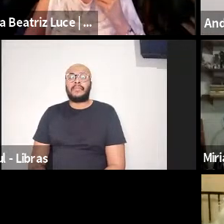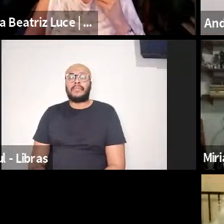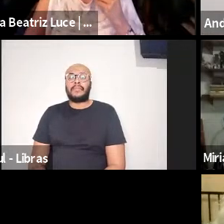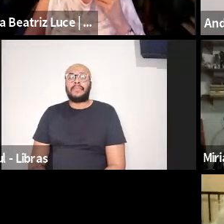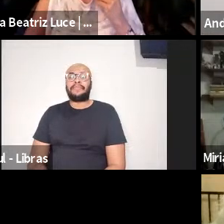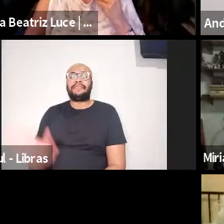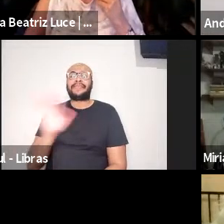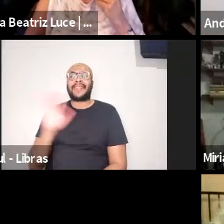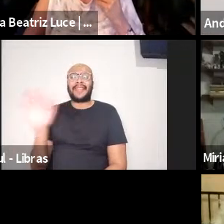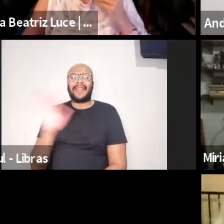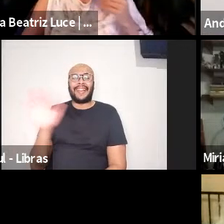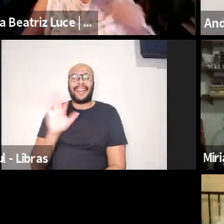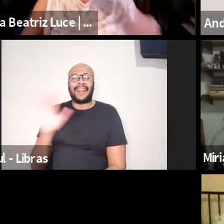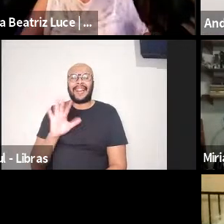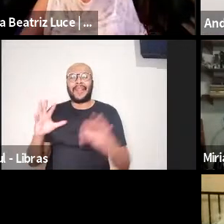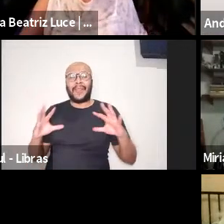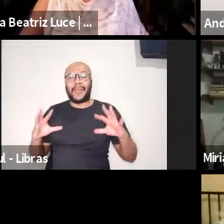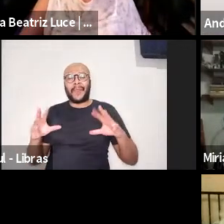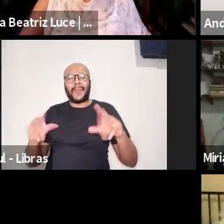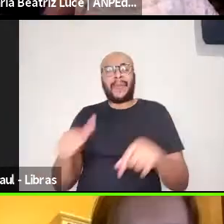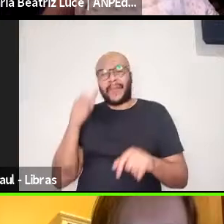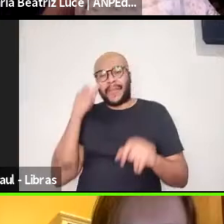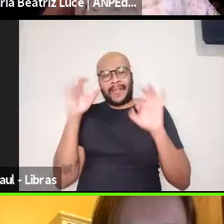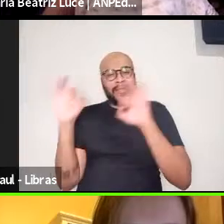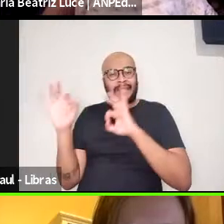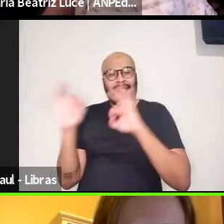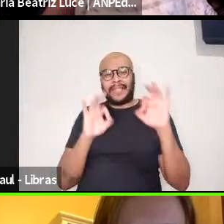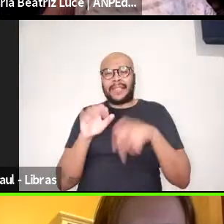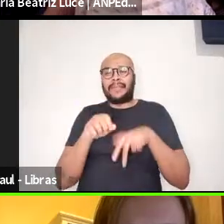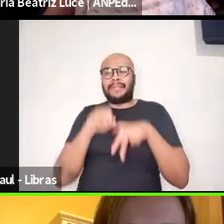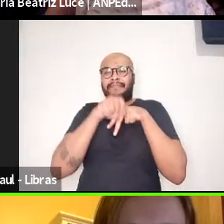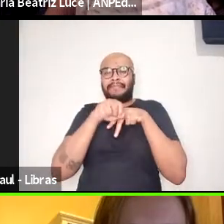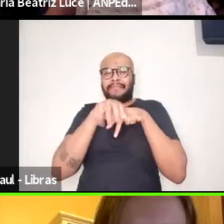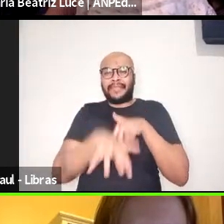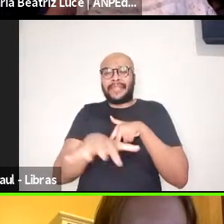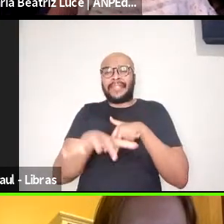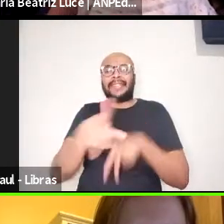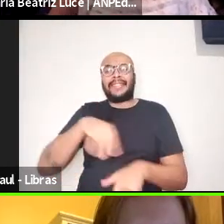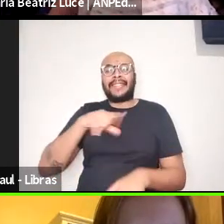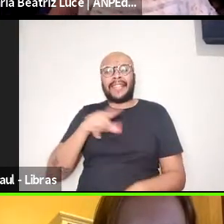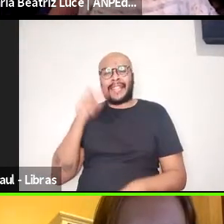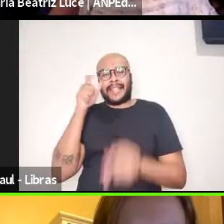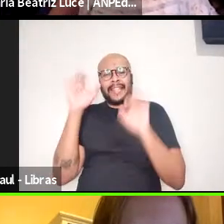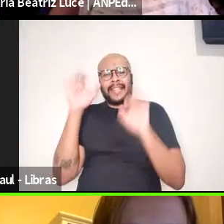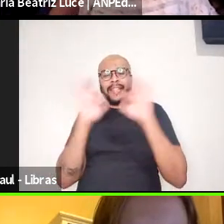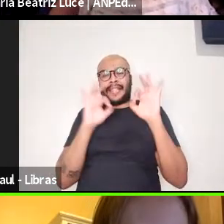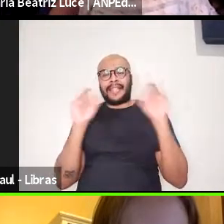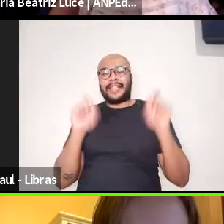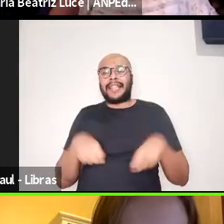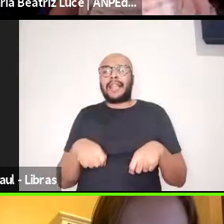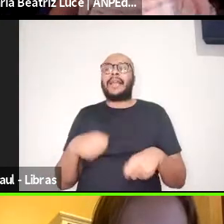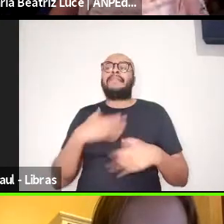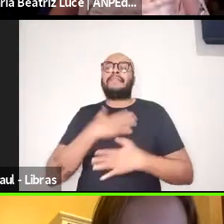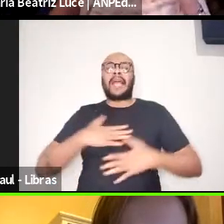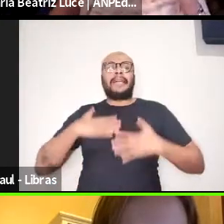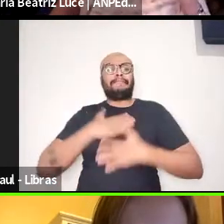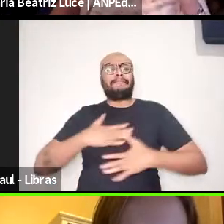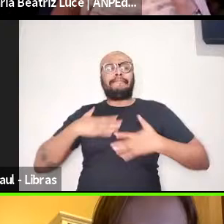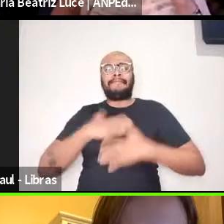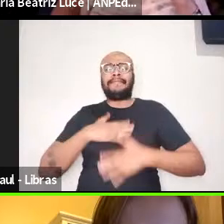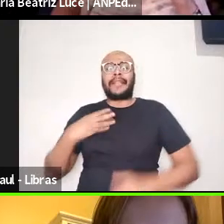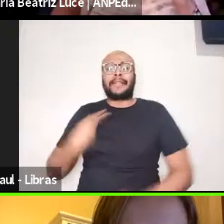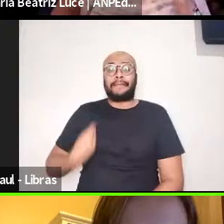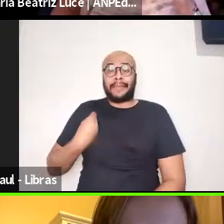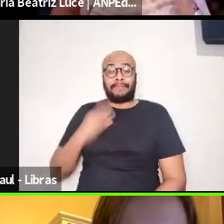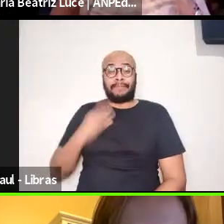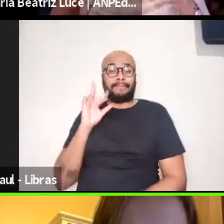Olá a todos, a todas e a todes, é, com um enorme prazer que estou aqui, para,